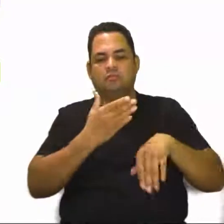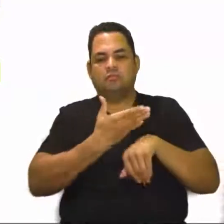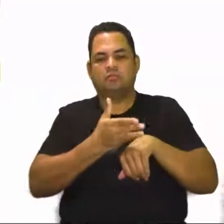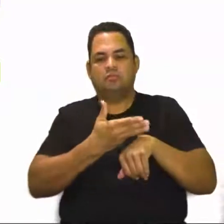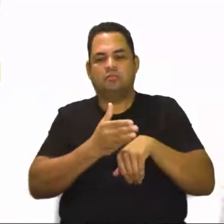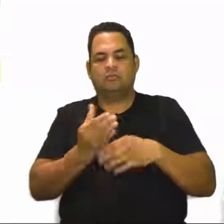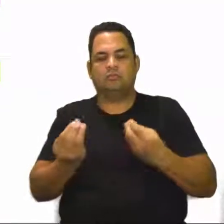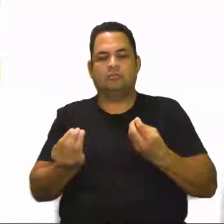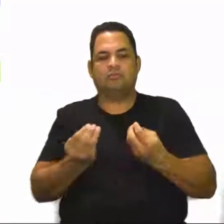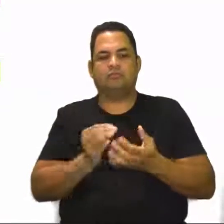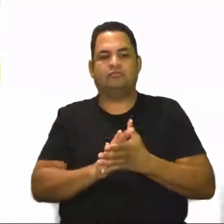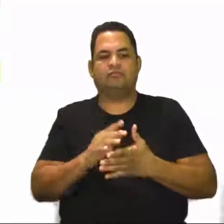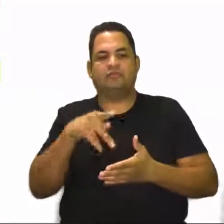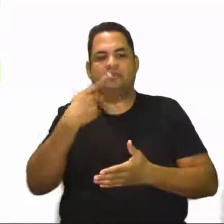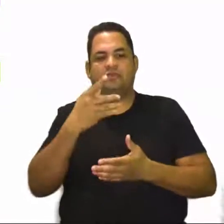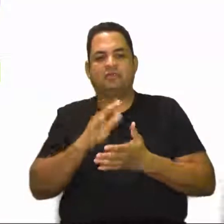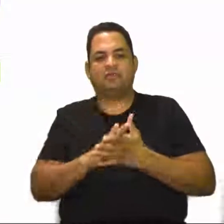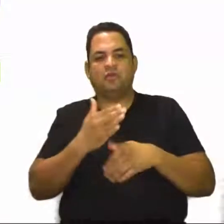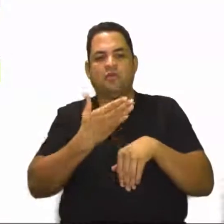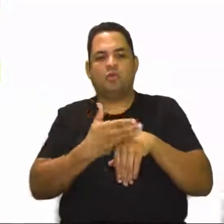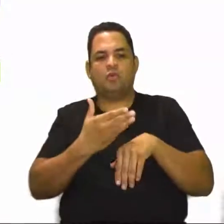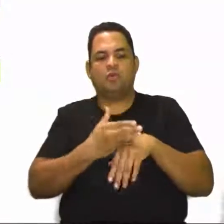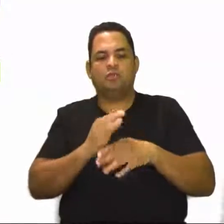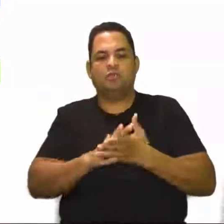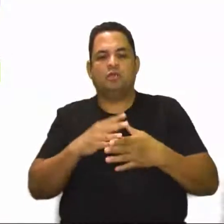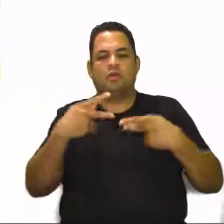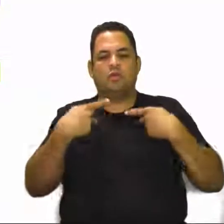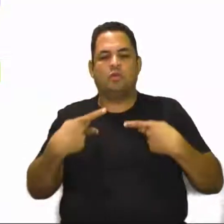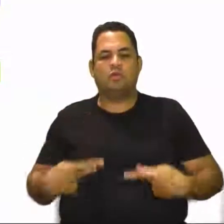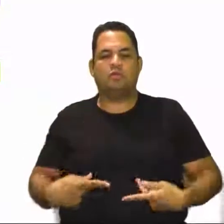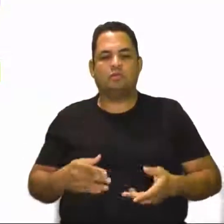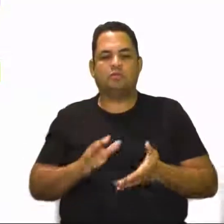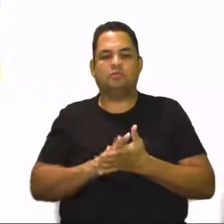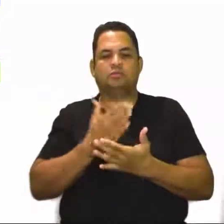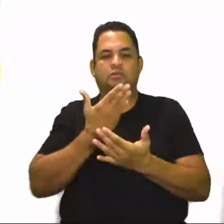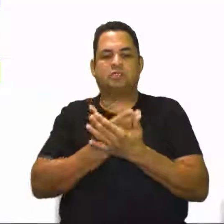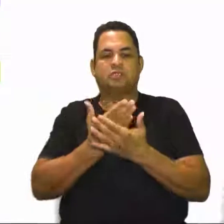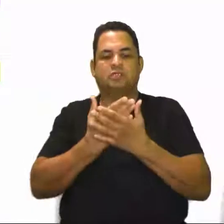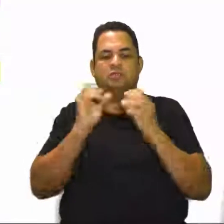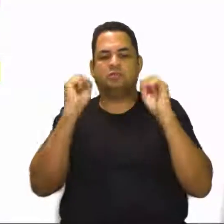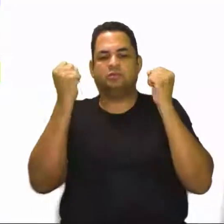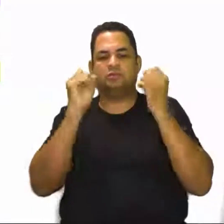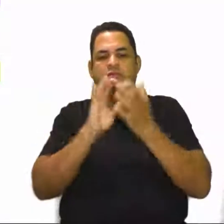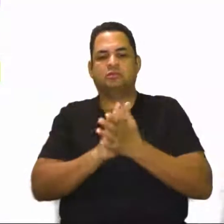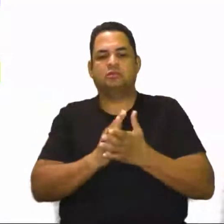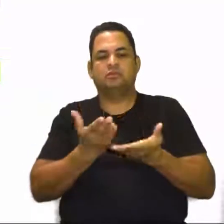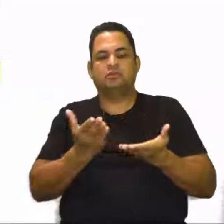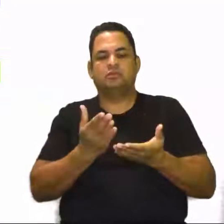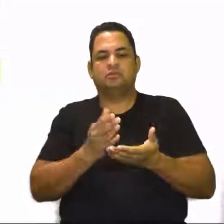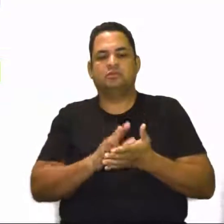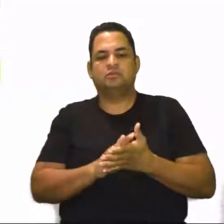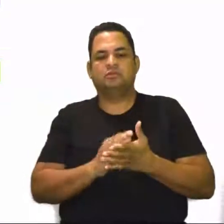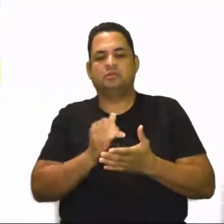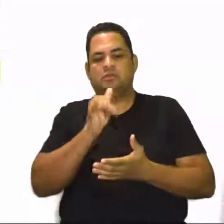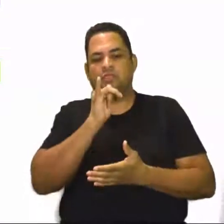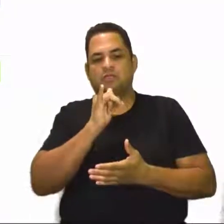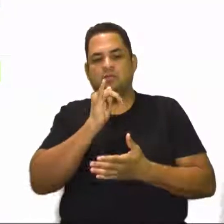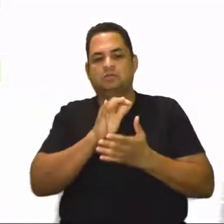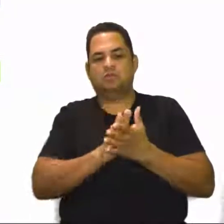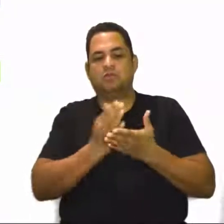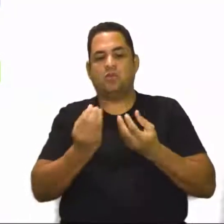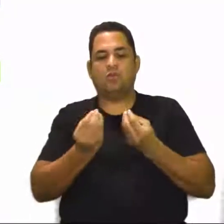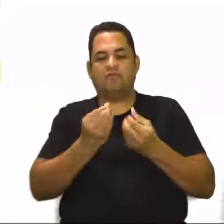treinamento, falamos das práticas corporais nas aulas de educação física e exemplificamos uma sessão de